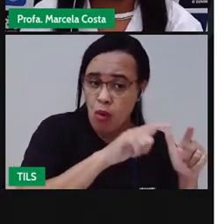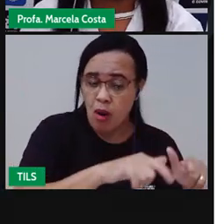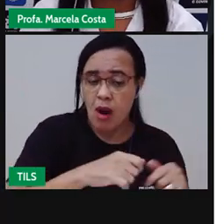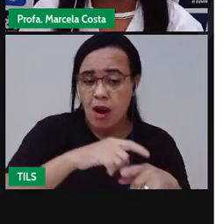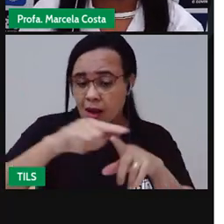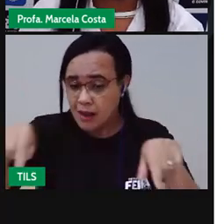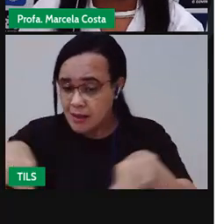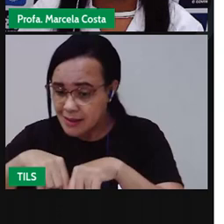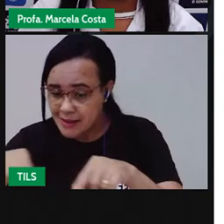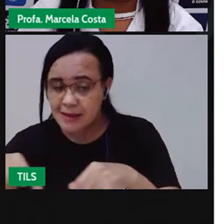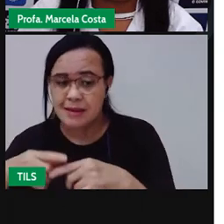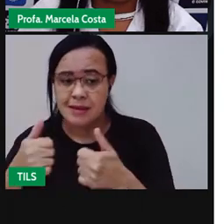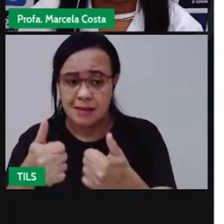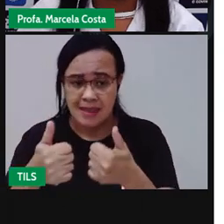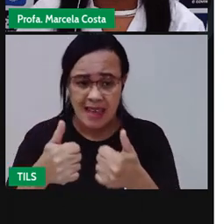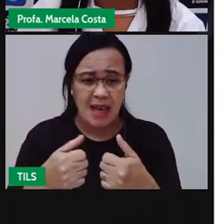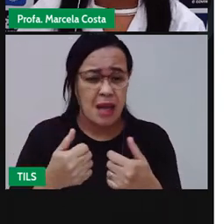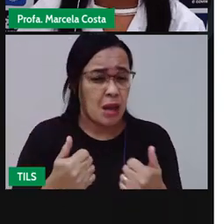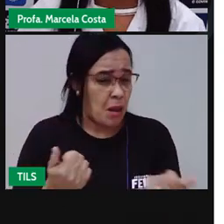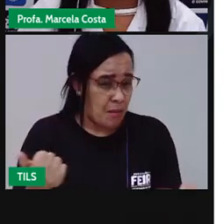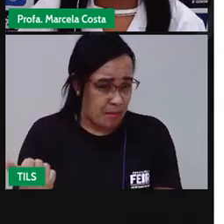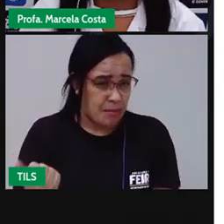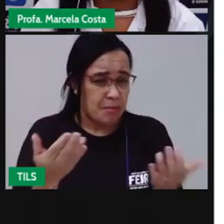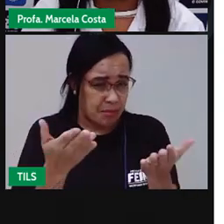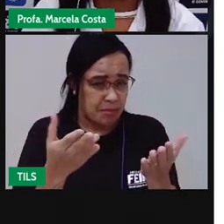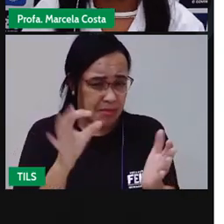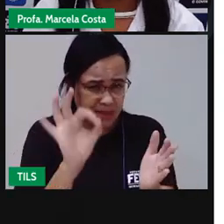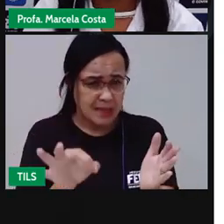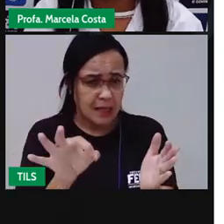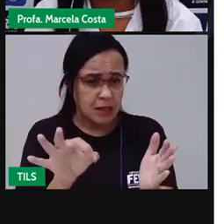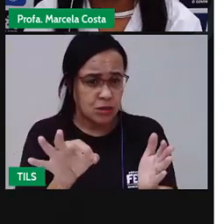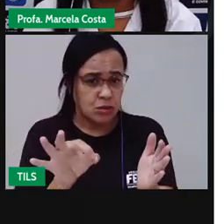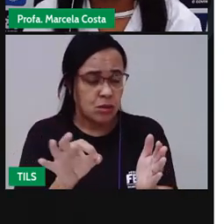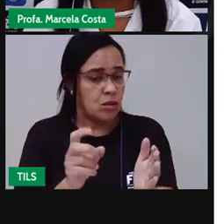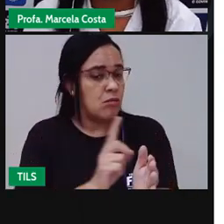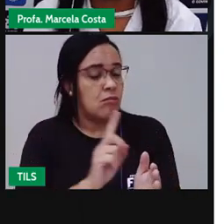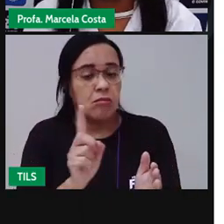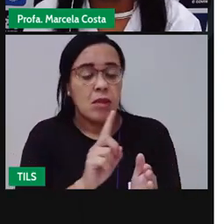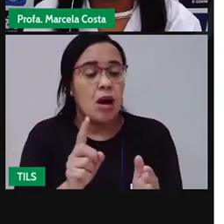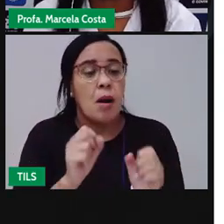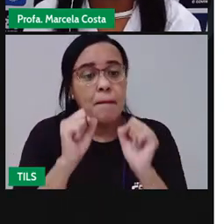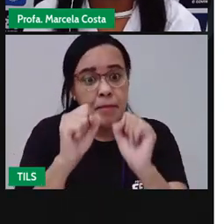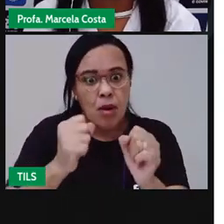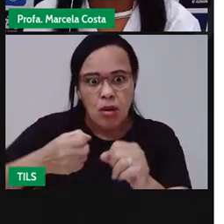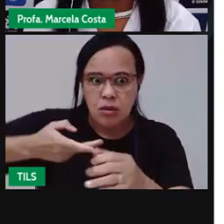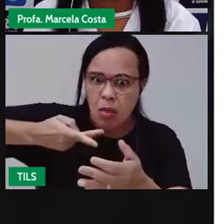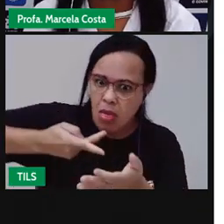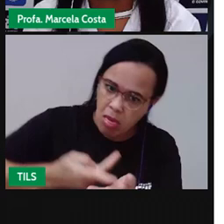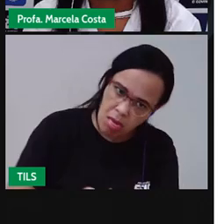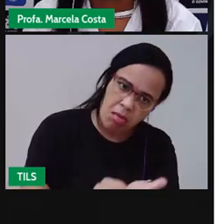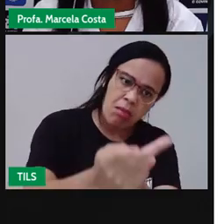Sabia que você pode escorregar em um brinquedo desse e se machucar bastante?